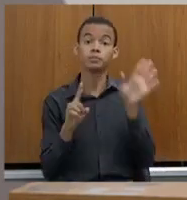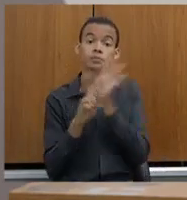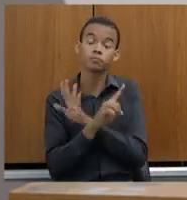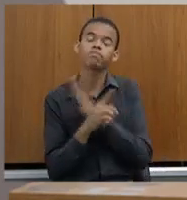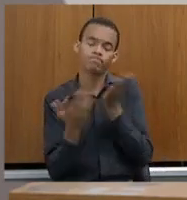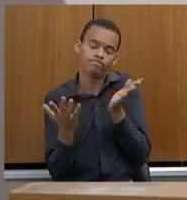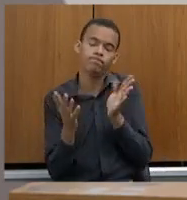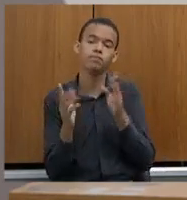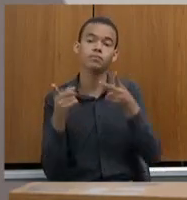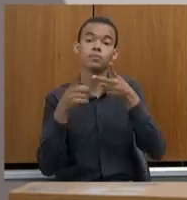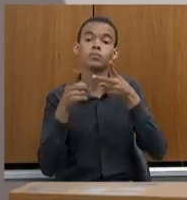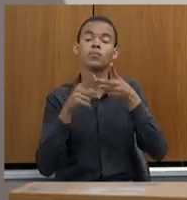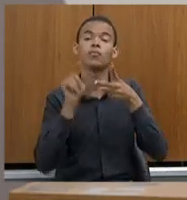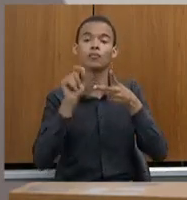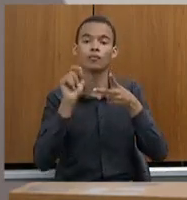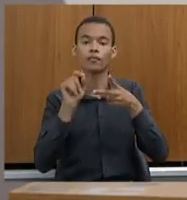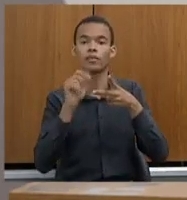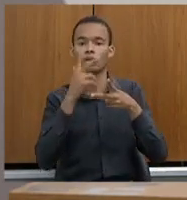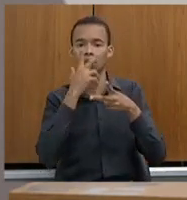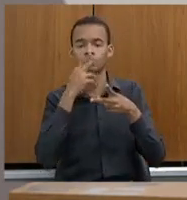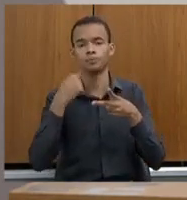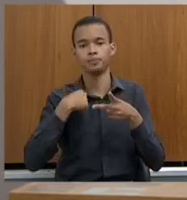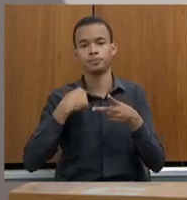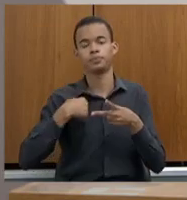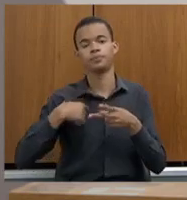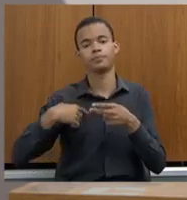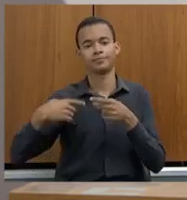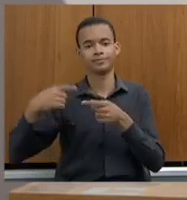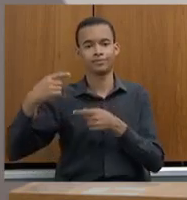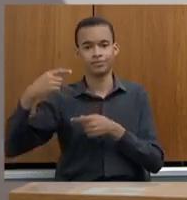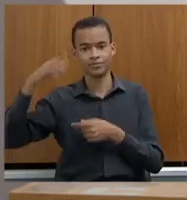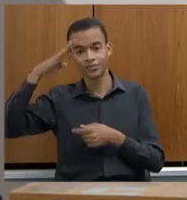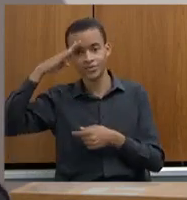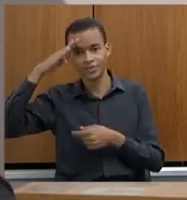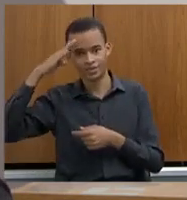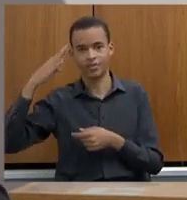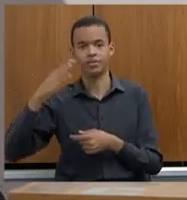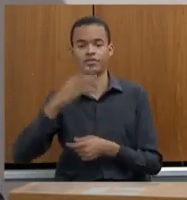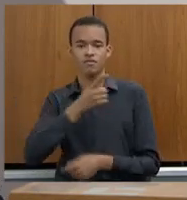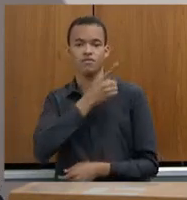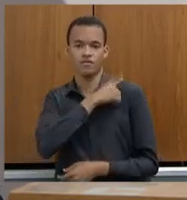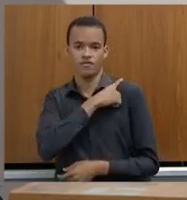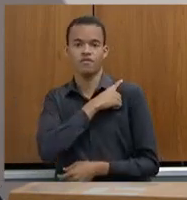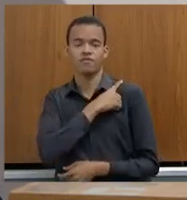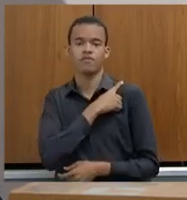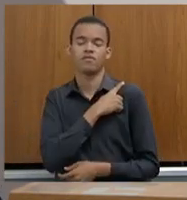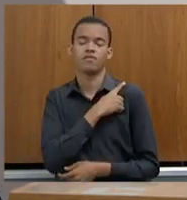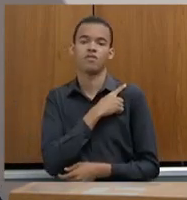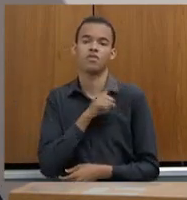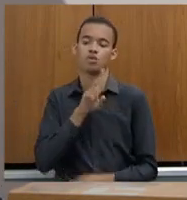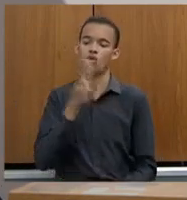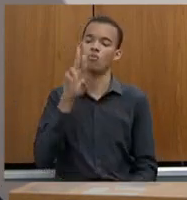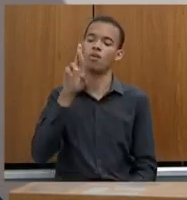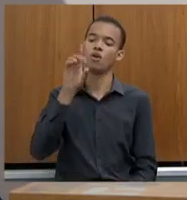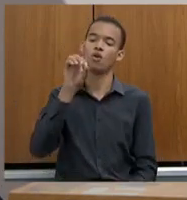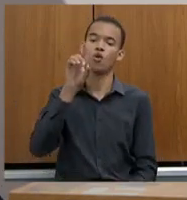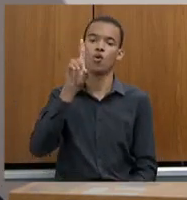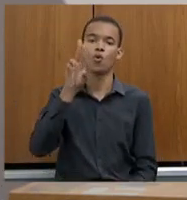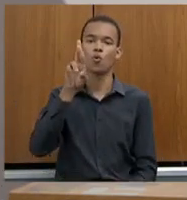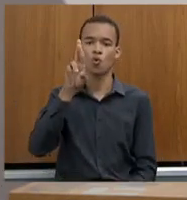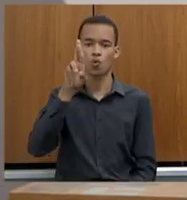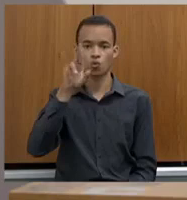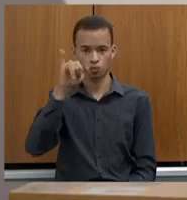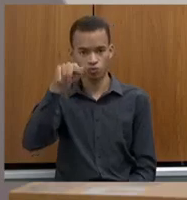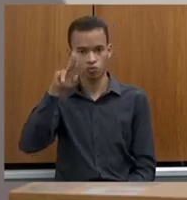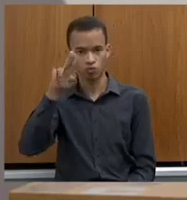A outra é uma guerra minha e do sargento Rodrigues. Nós chegamos a montar uma comissão nacional de